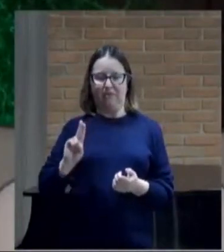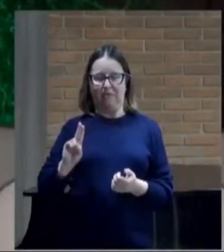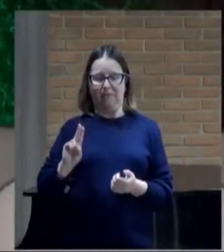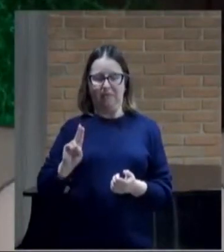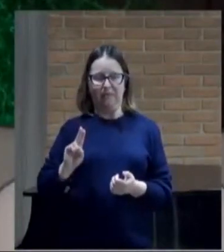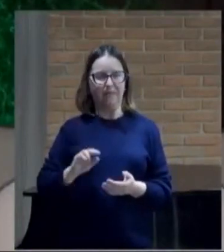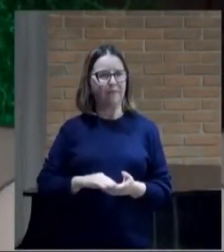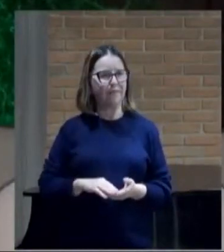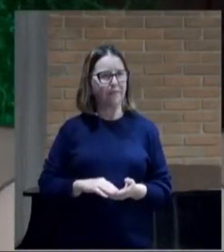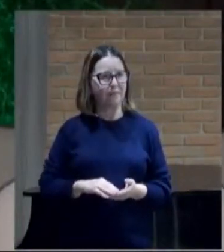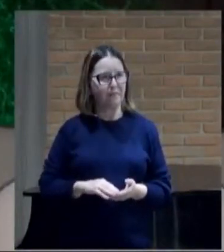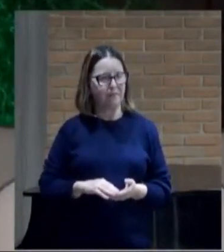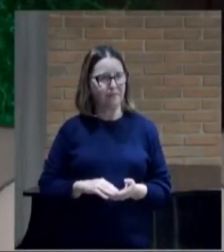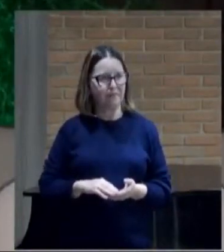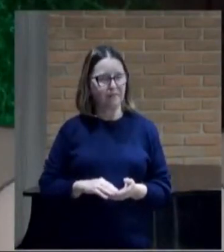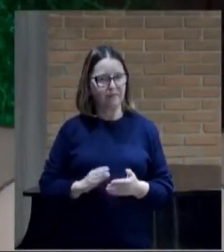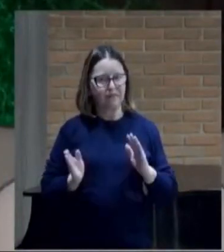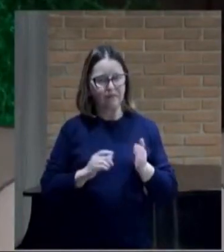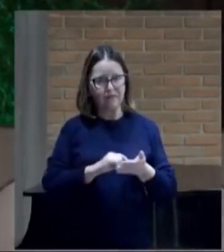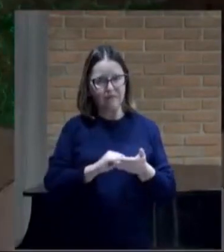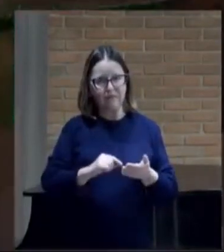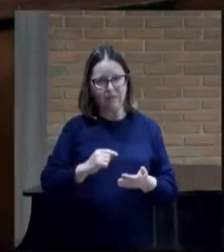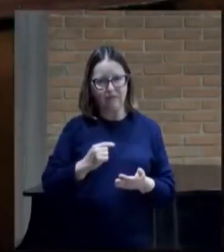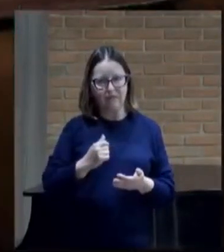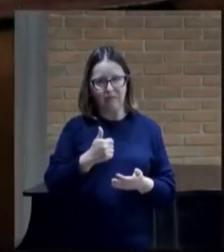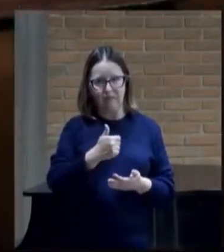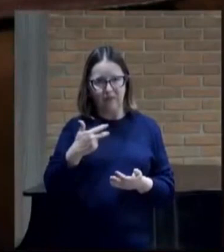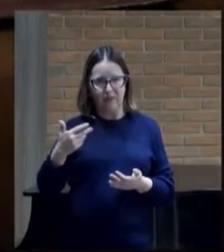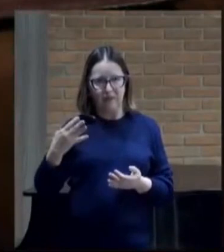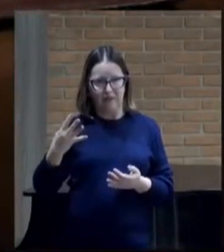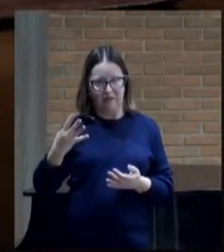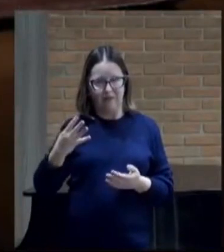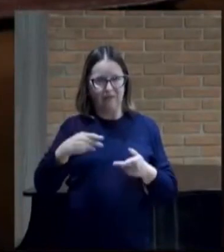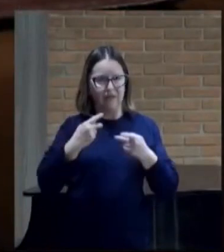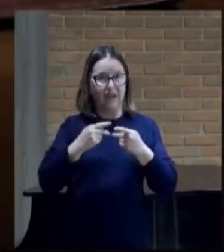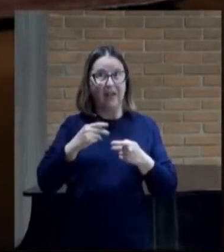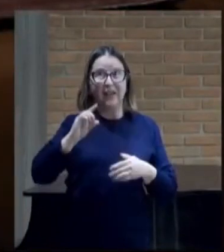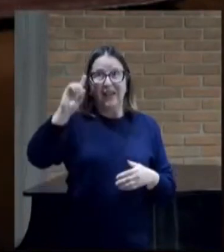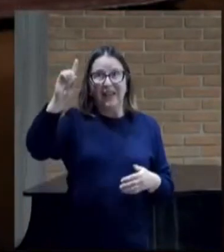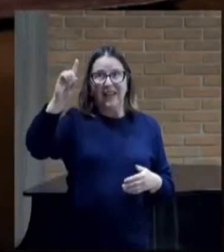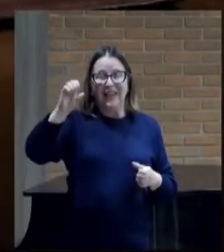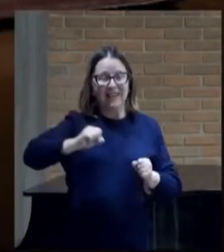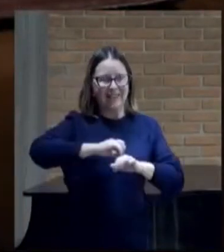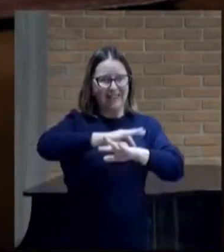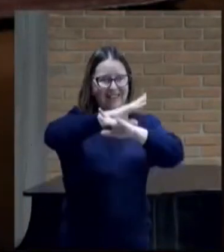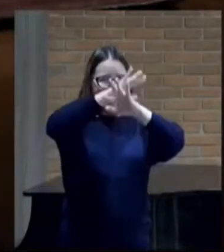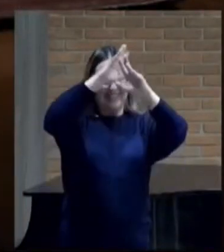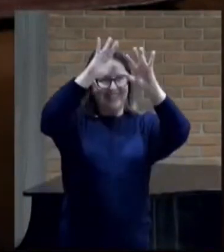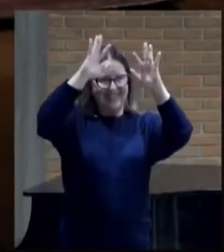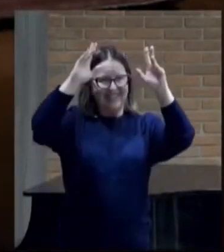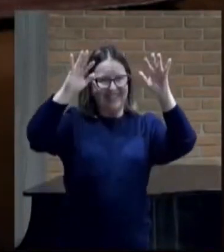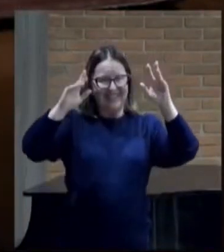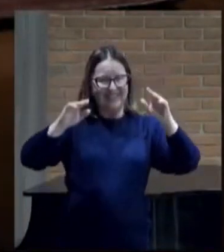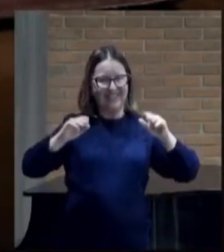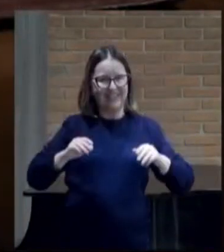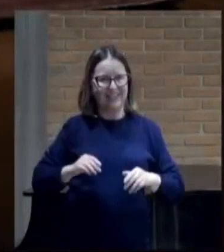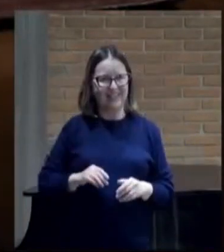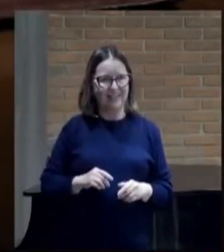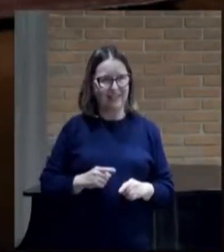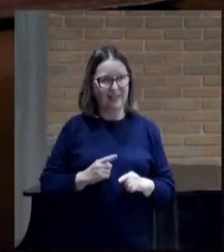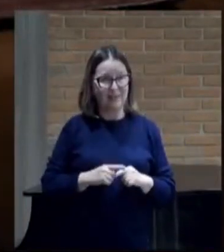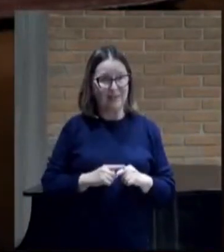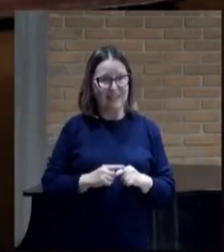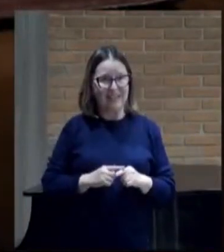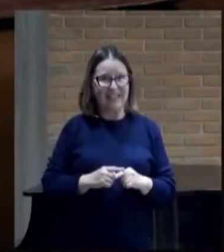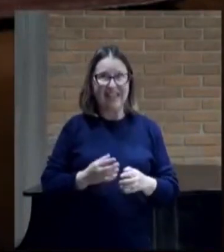O versículo 14 Ele diz Ele me Glorificará Porque há de